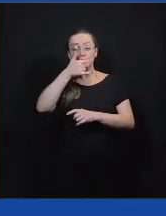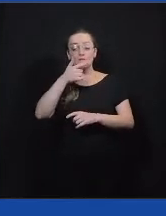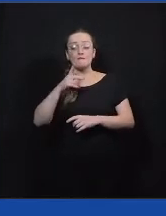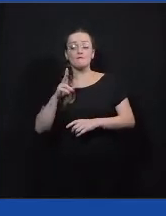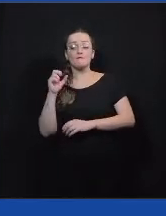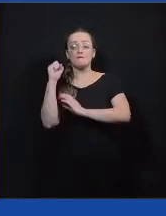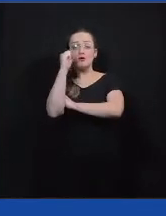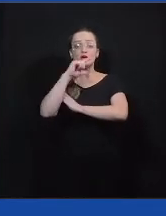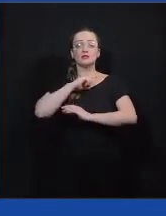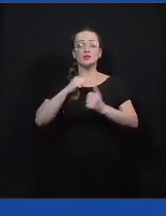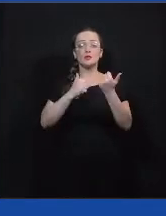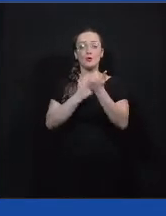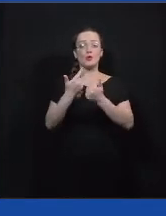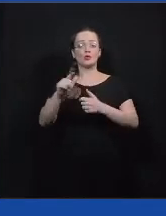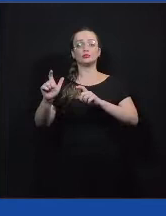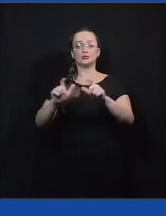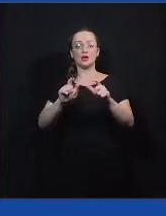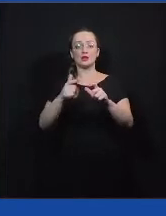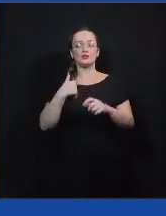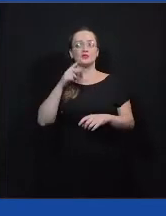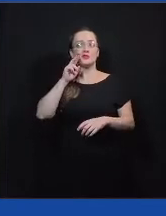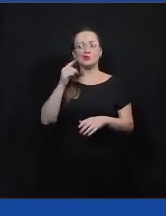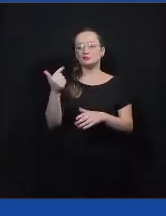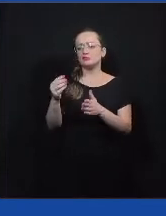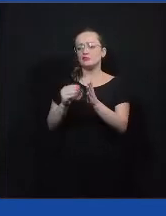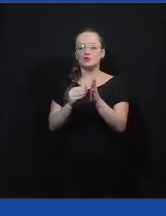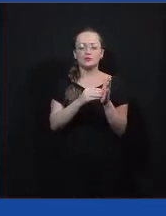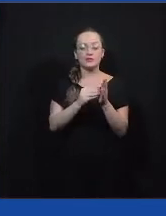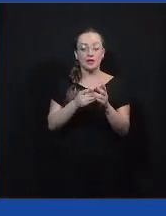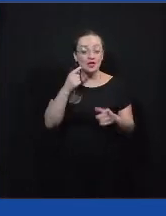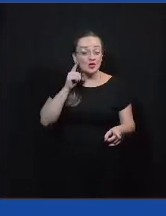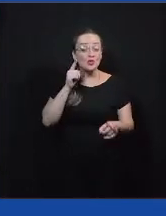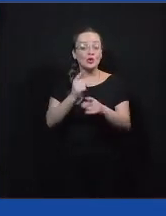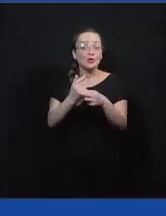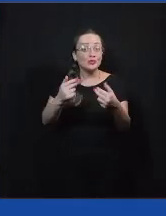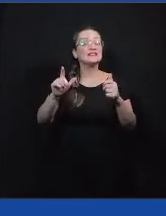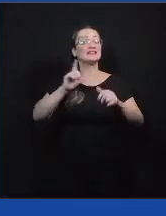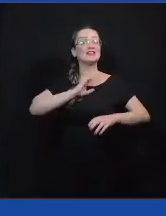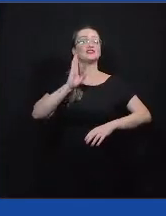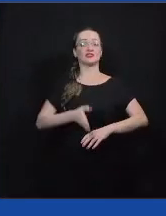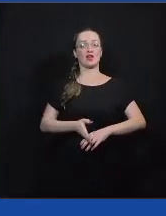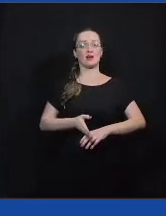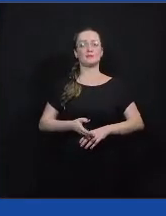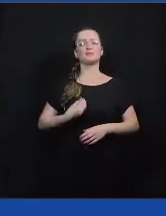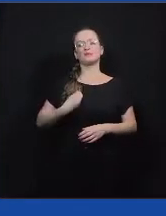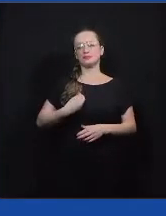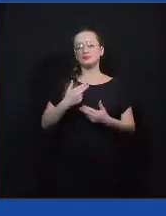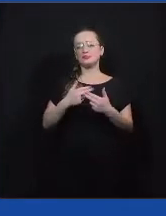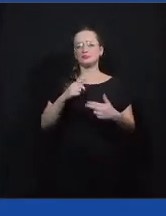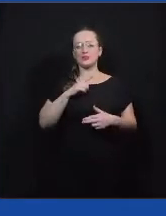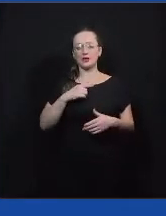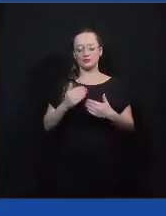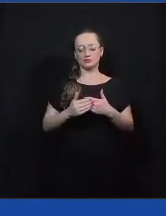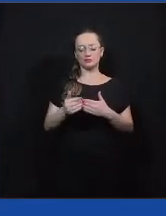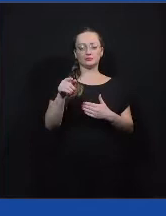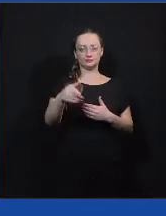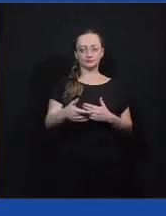porque, normalmente, a gente só olha para aquilo que não tem, né? Mas, normalmente, já tem muitas coisas, se a gente partir delas,